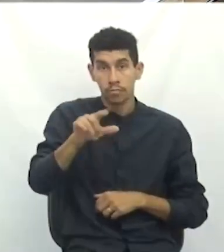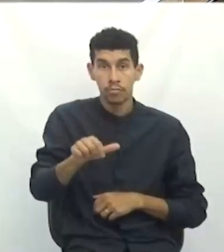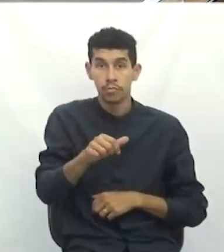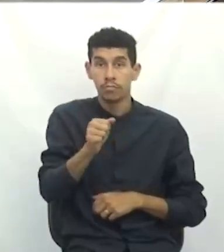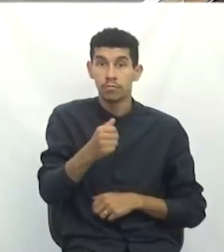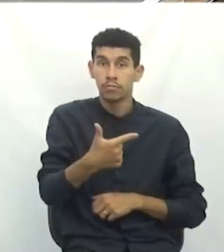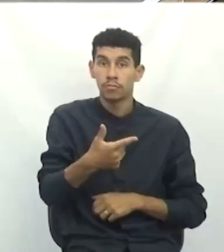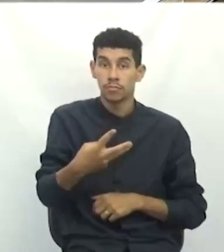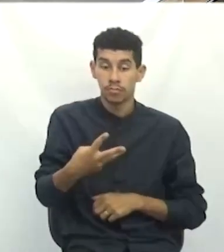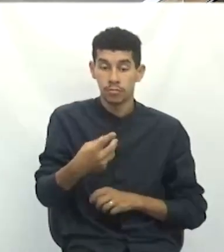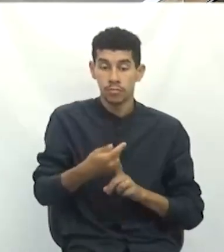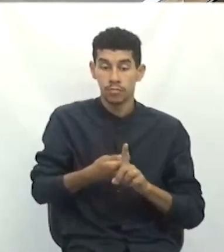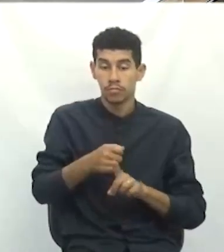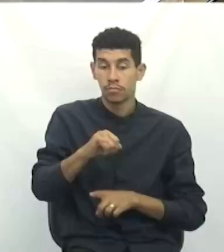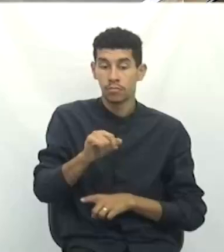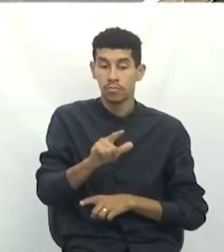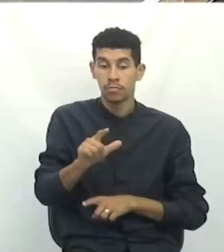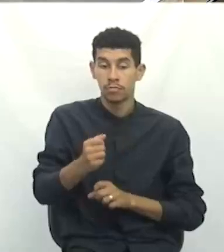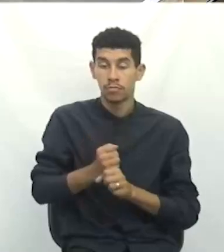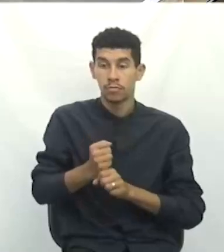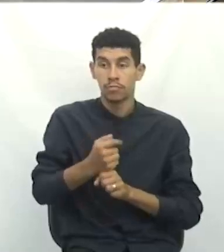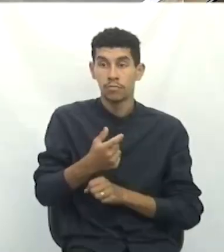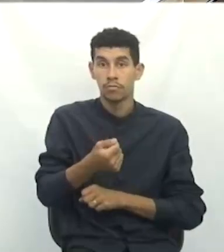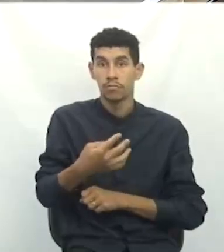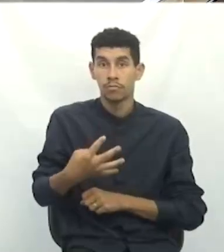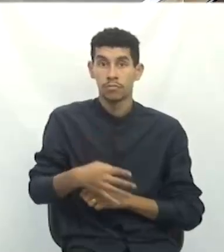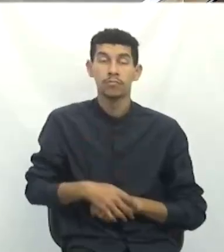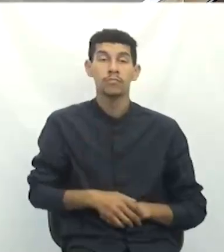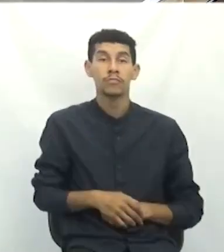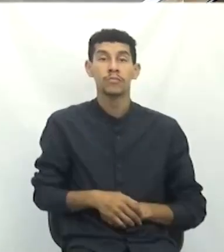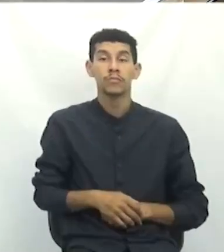julho de 2024. Manuel Rousseng da Silva, PL.